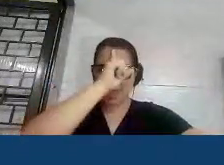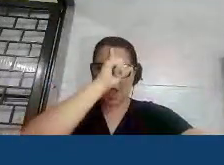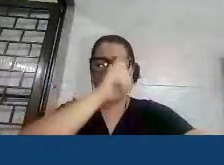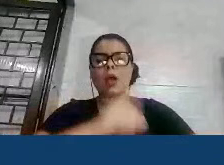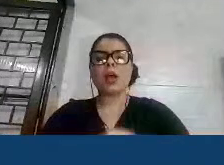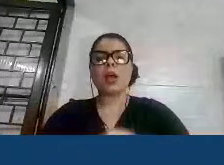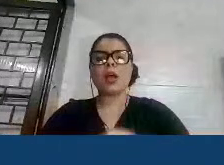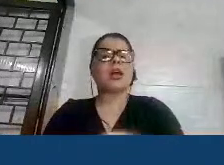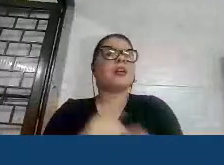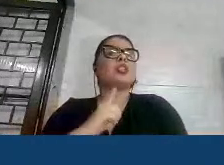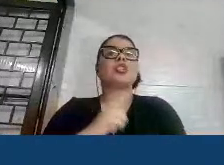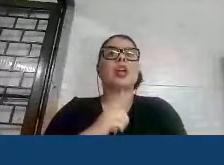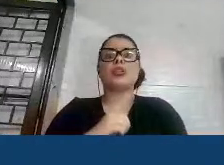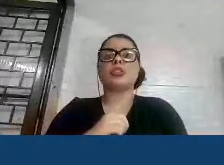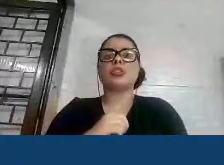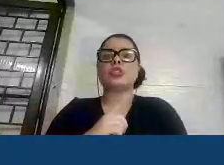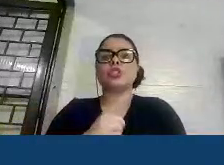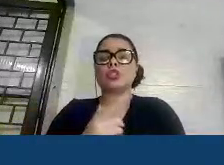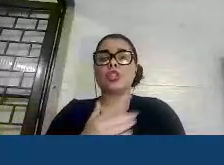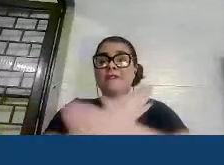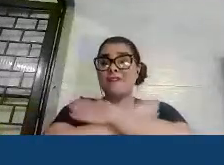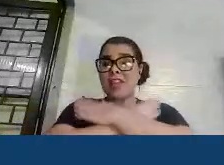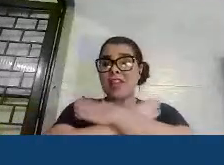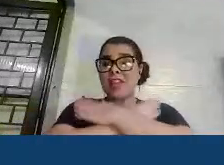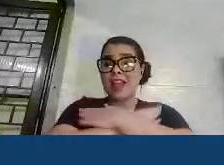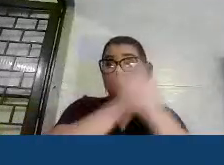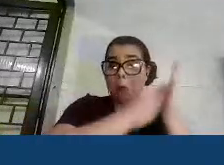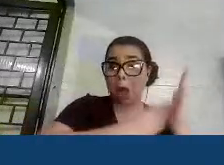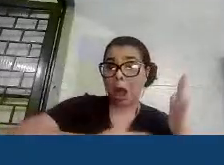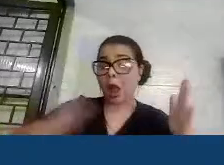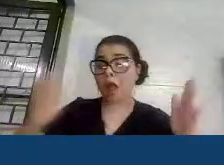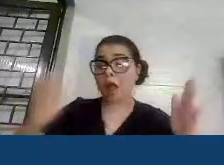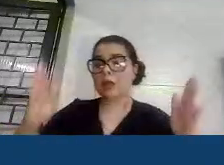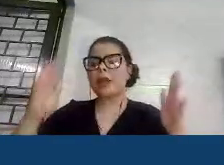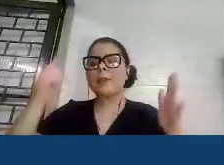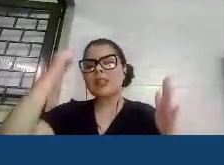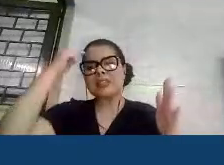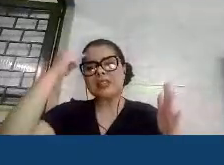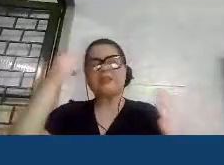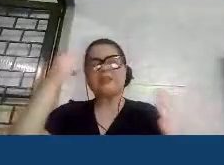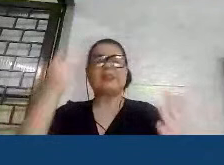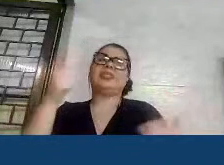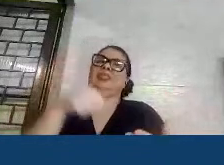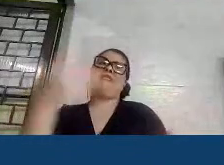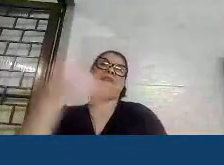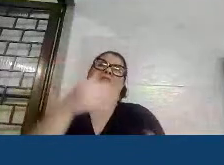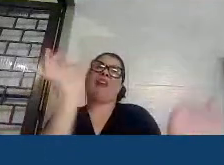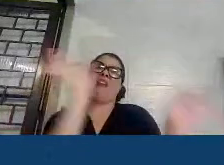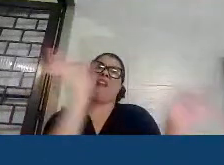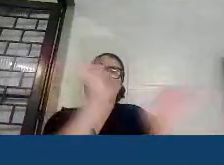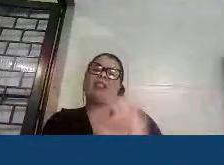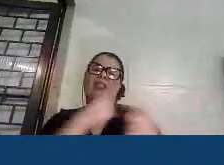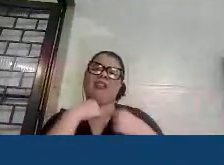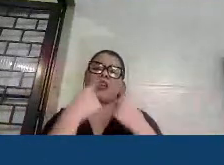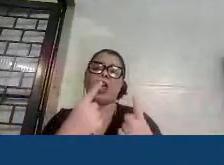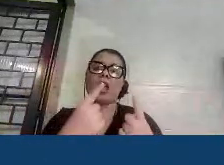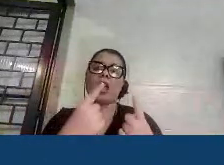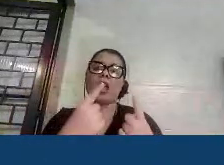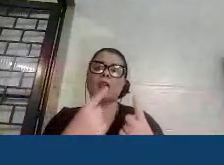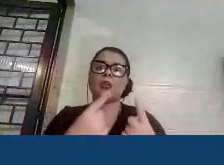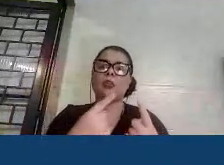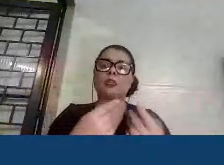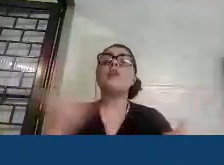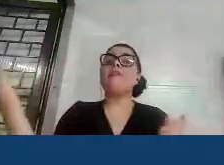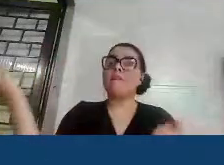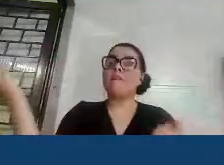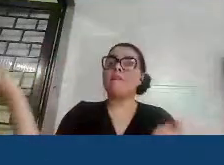feriados prolongados e achávamos que esse sábado não vem ninguém e a gente ter praticamente metade da